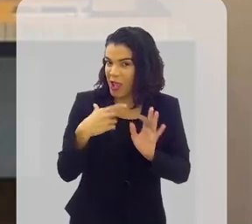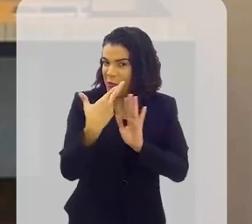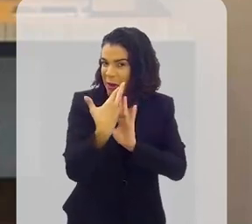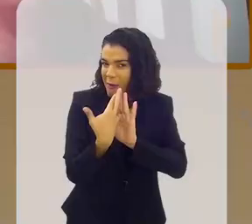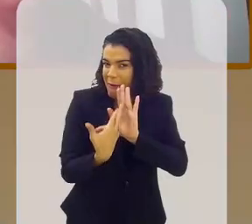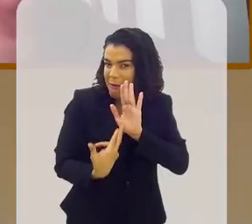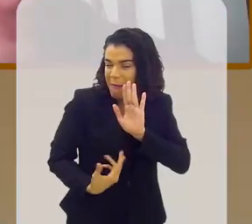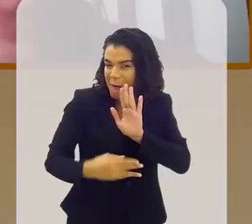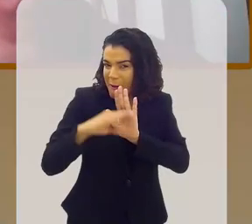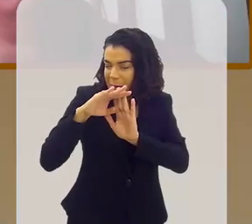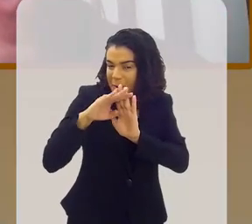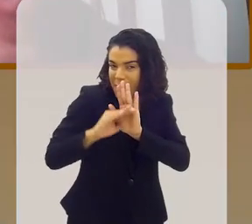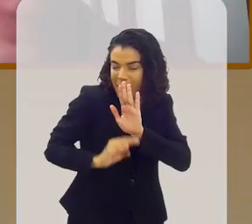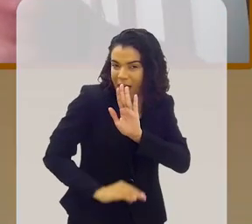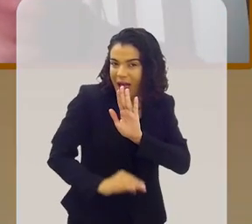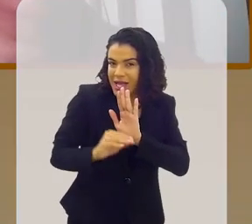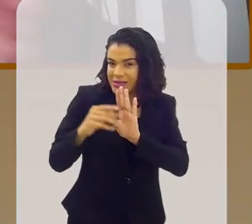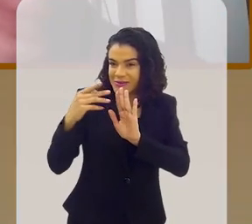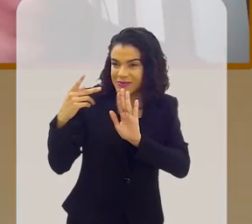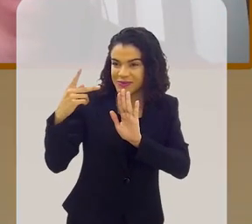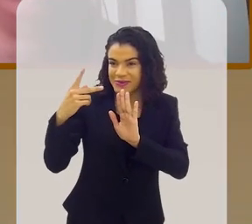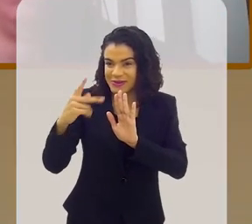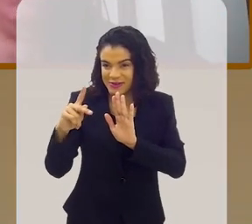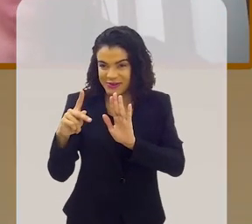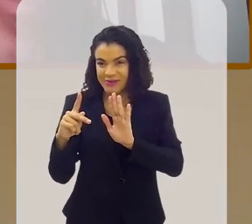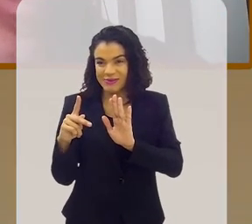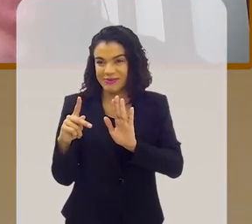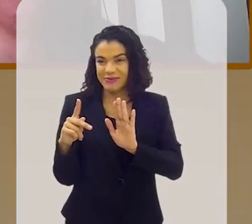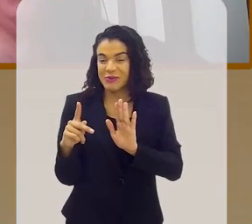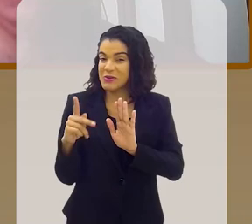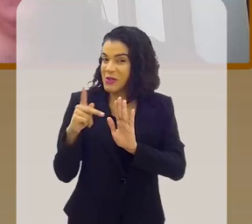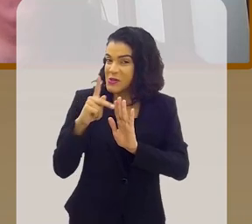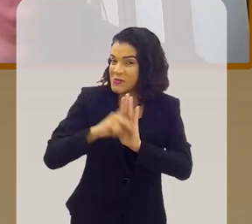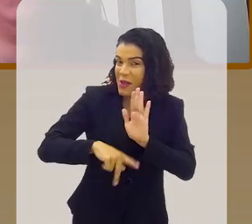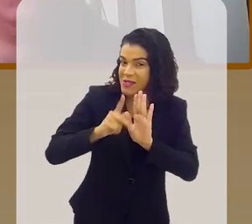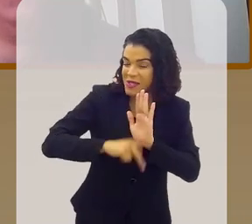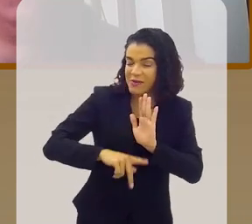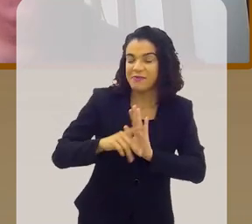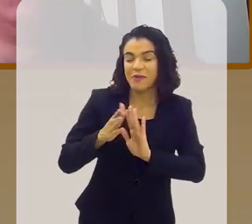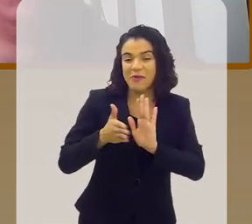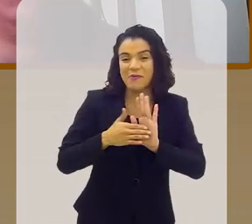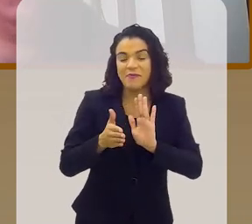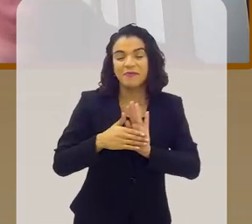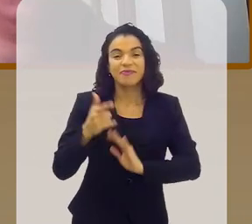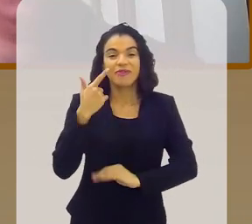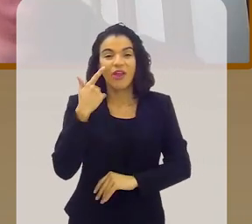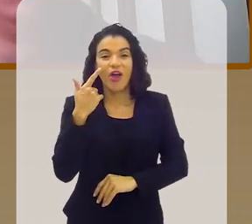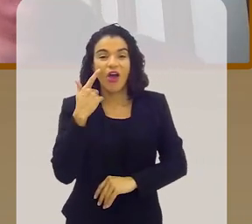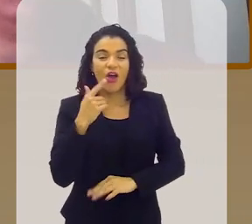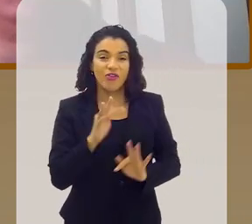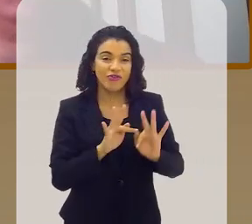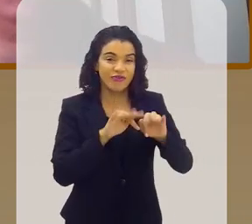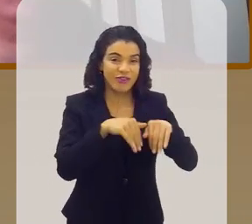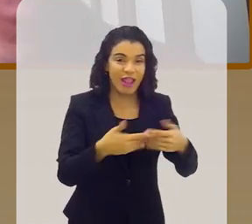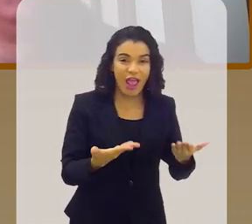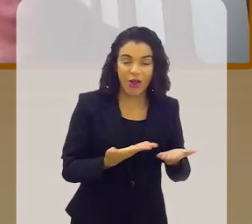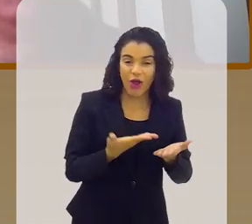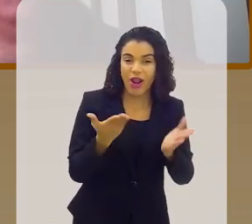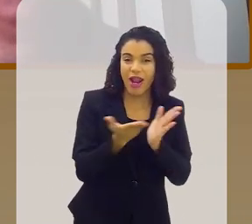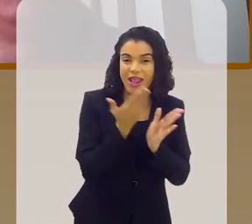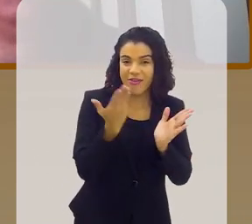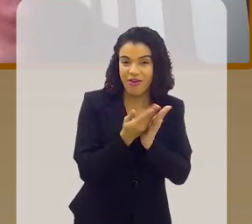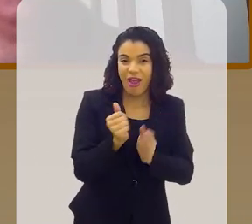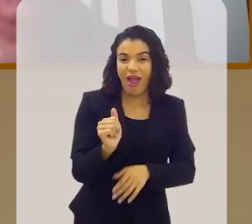relaçãozinha caprichada dos seus projetos. Ó, finalizando a